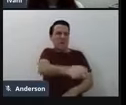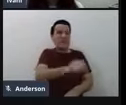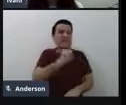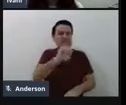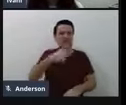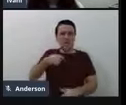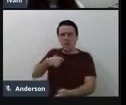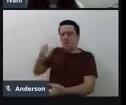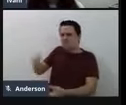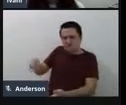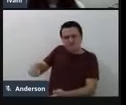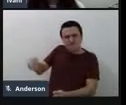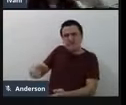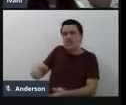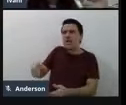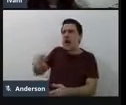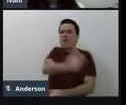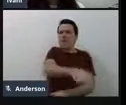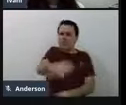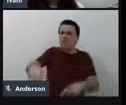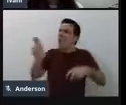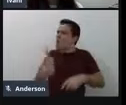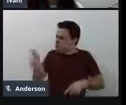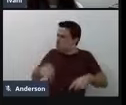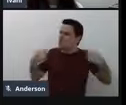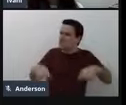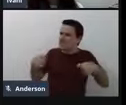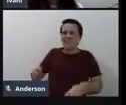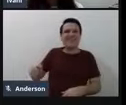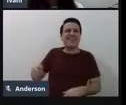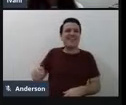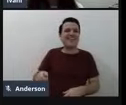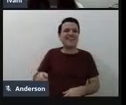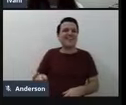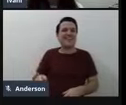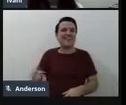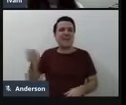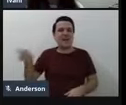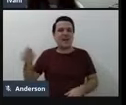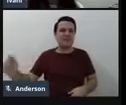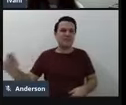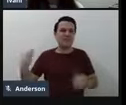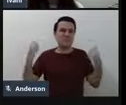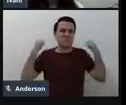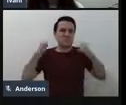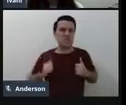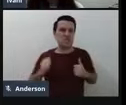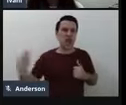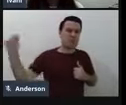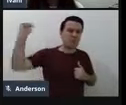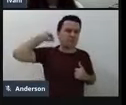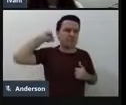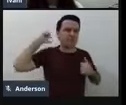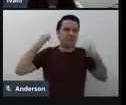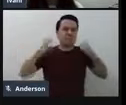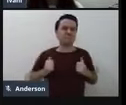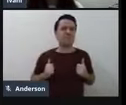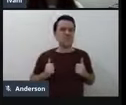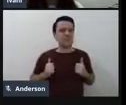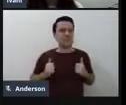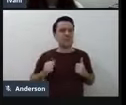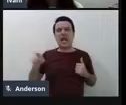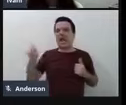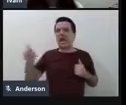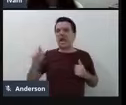mochila na, lá no terminal de ônibus e ele não ia usar, né, ele ia começar a deixar em casa de